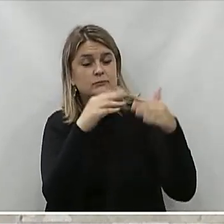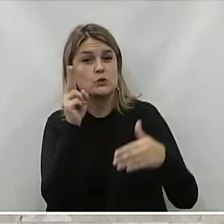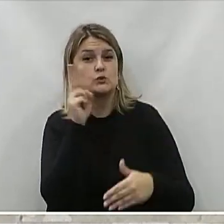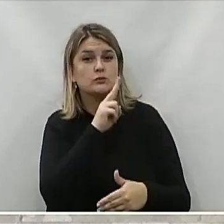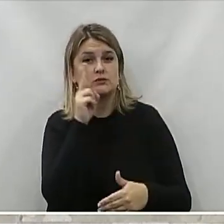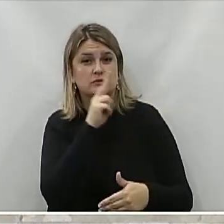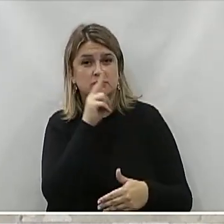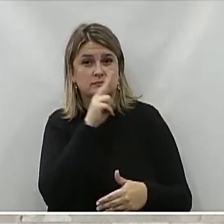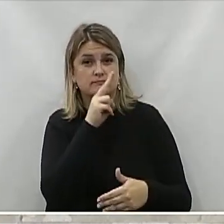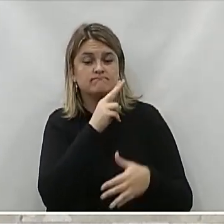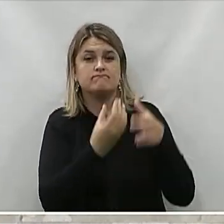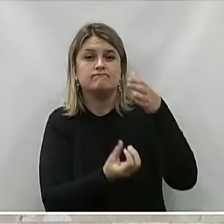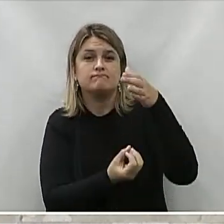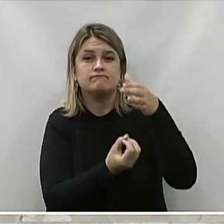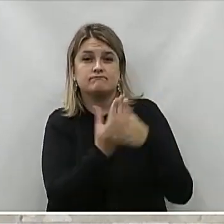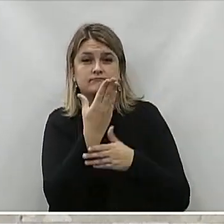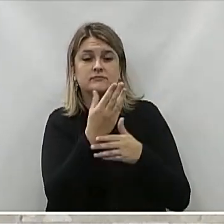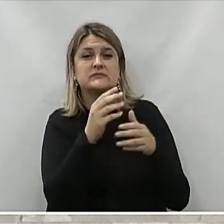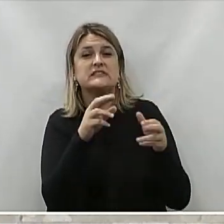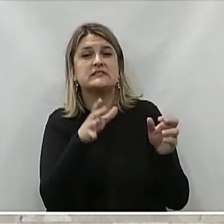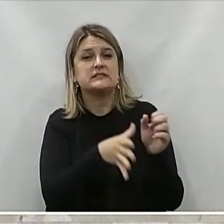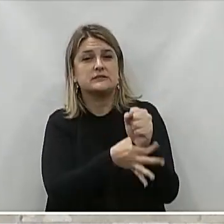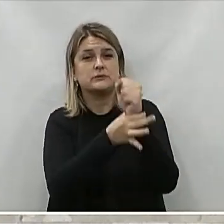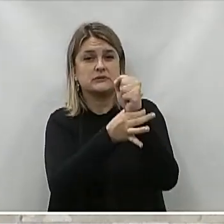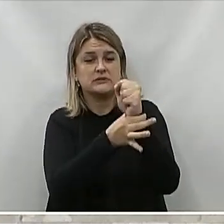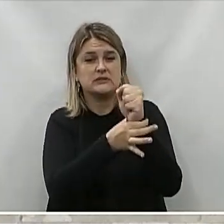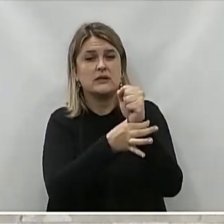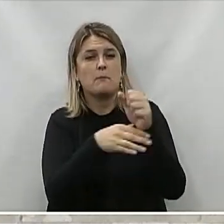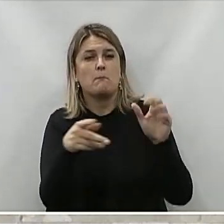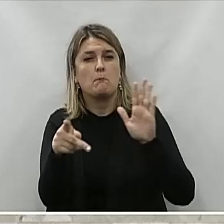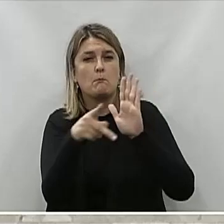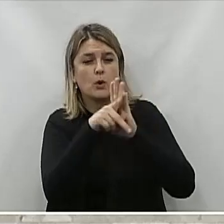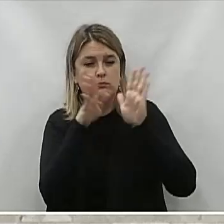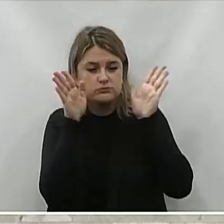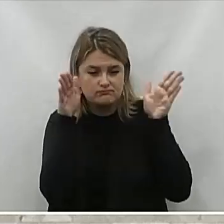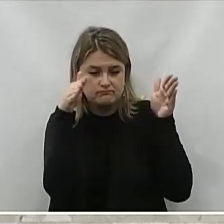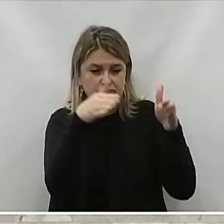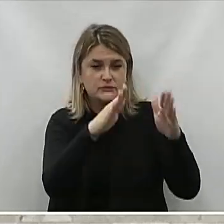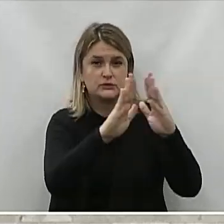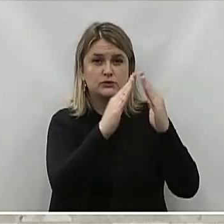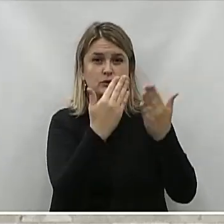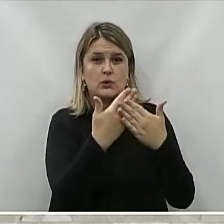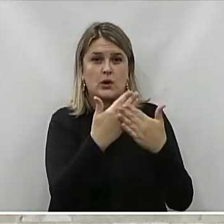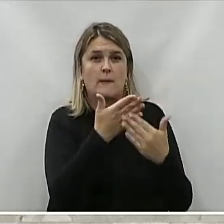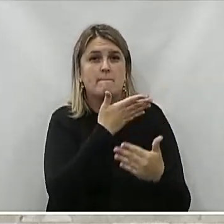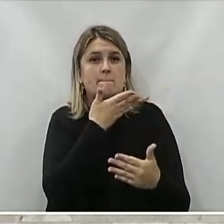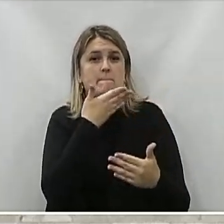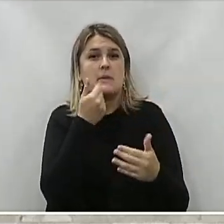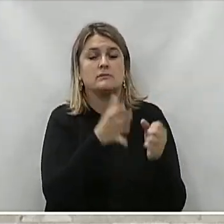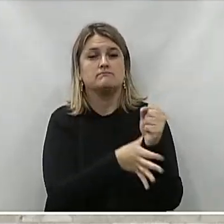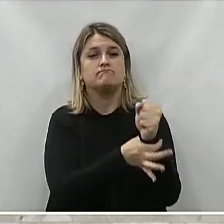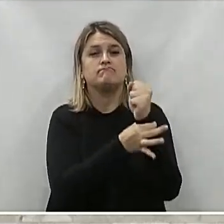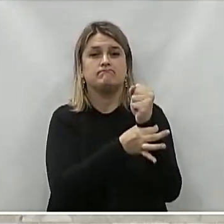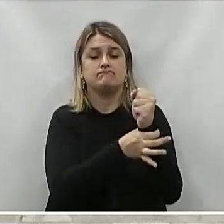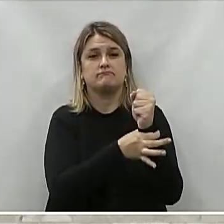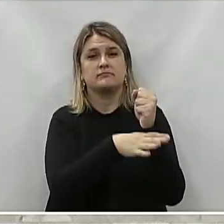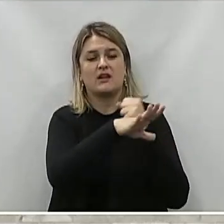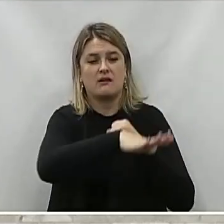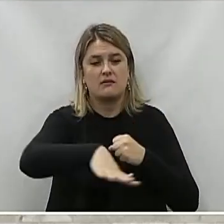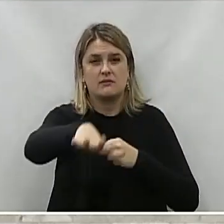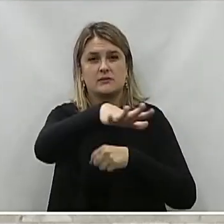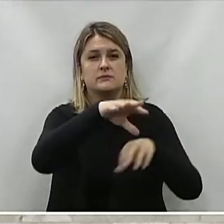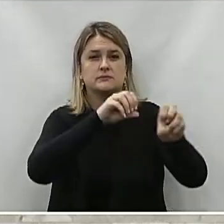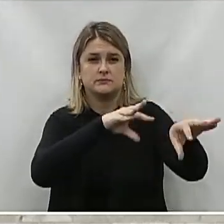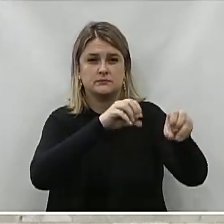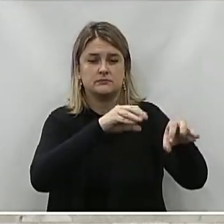regime De urgência A criação De uma rede De segurança Especializada Nas escolas Para trazer Mais seguranças Nas redes De ensino Como